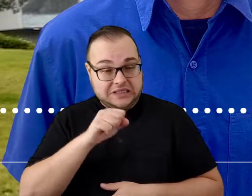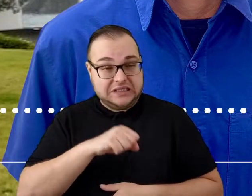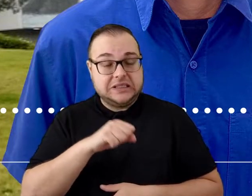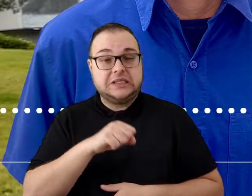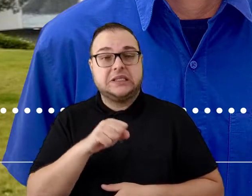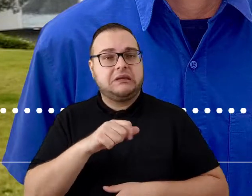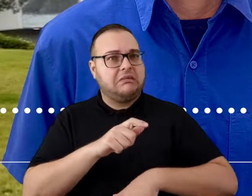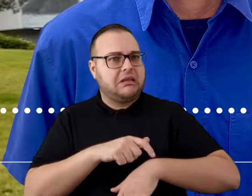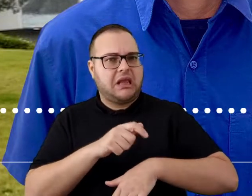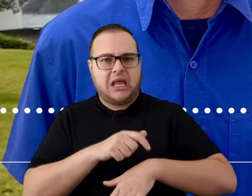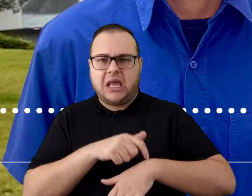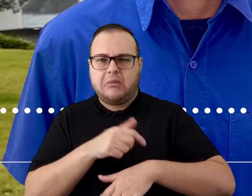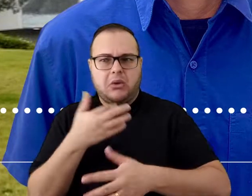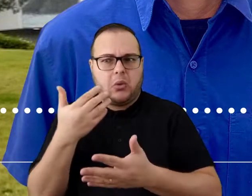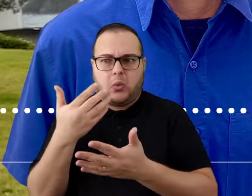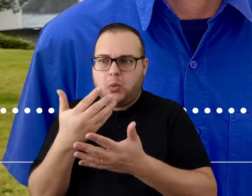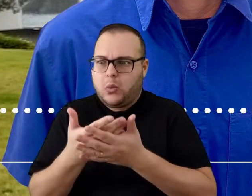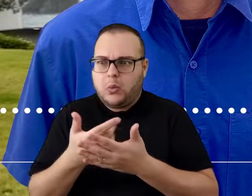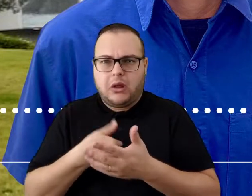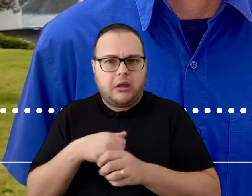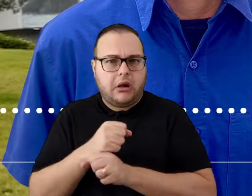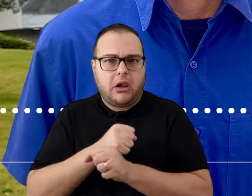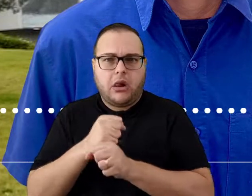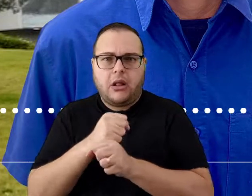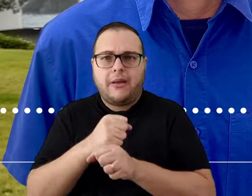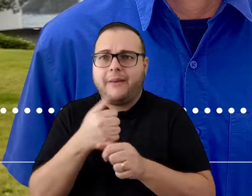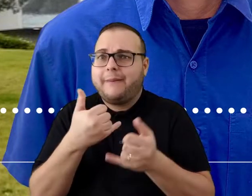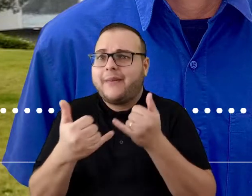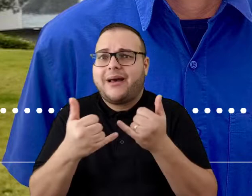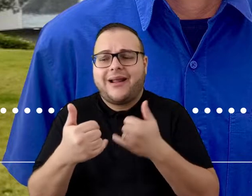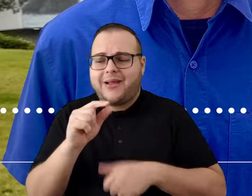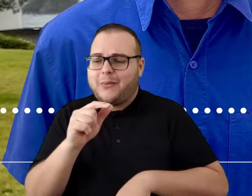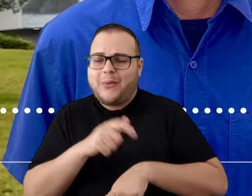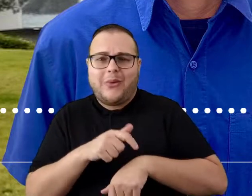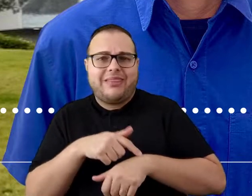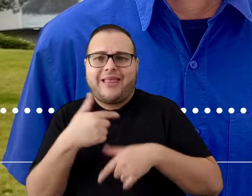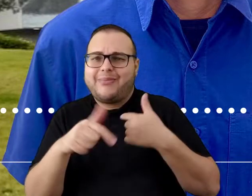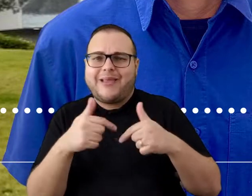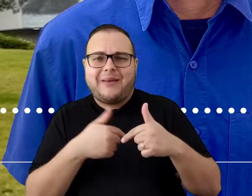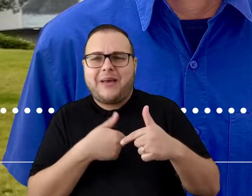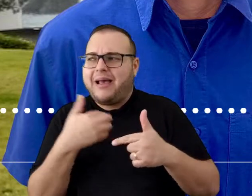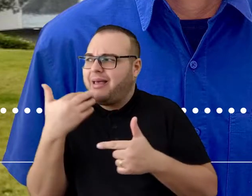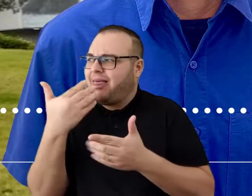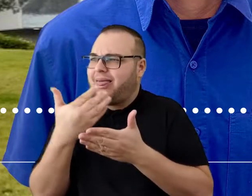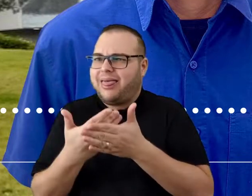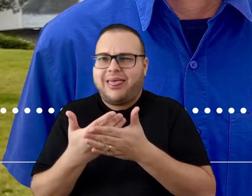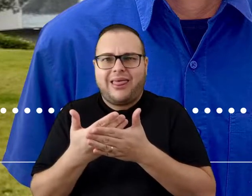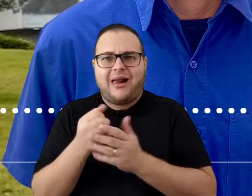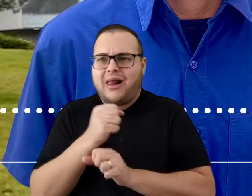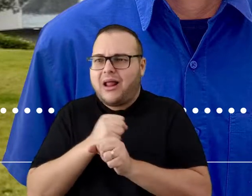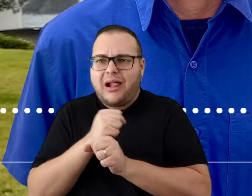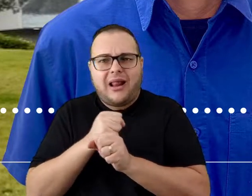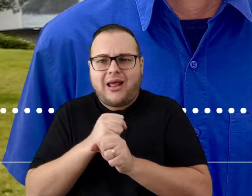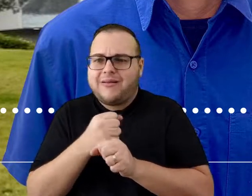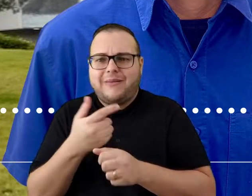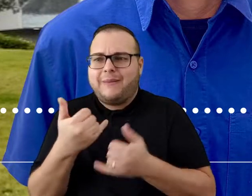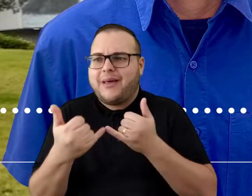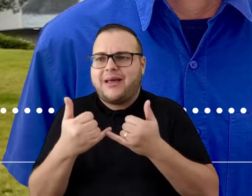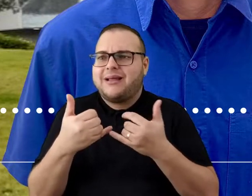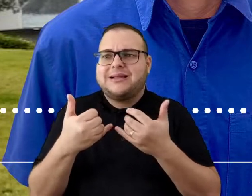esse tempo, e a sensação que eu tenho é que eu entrei esses dias, né? Então, eu entro motivado pra mudar, né?